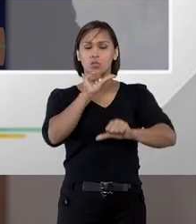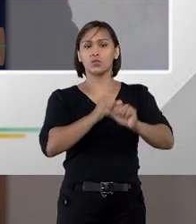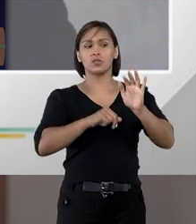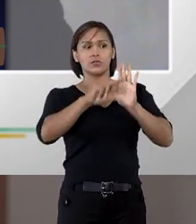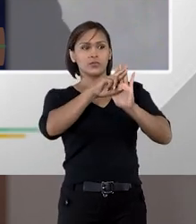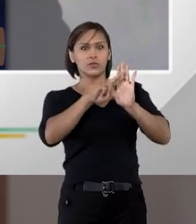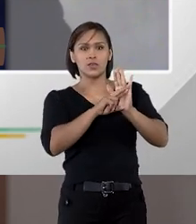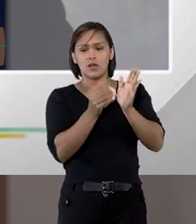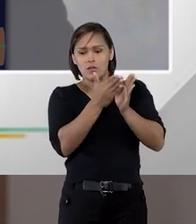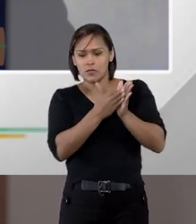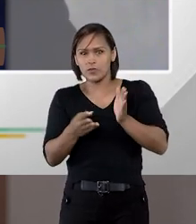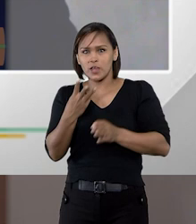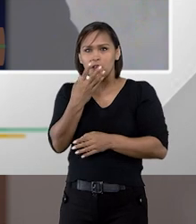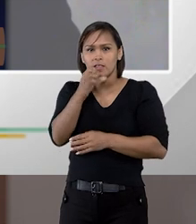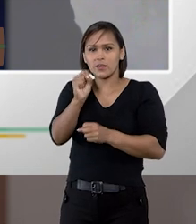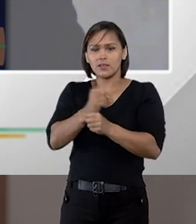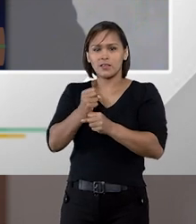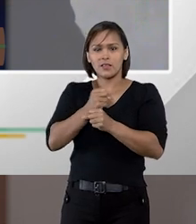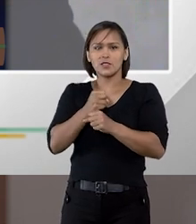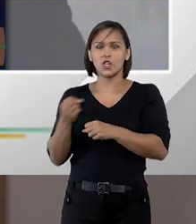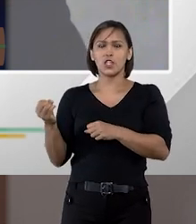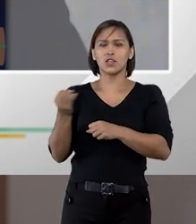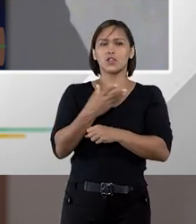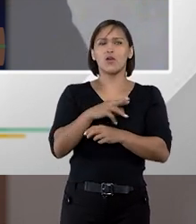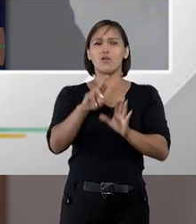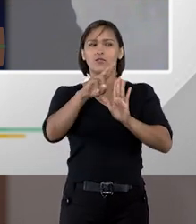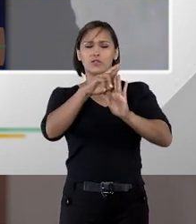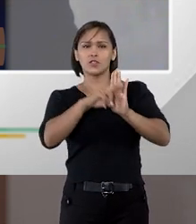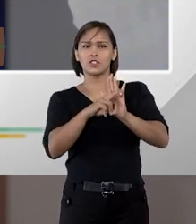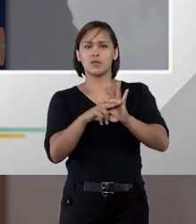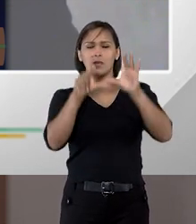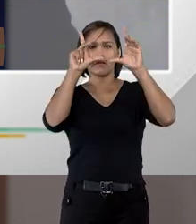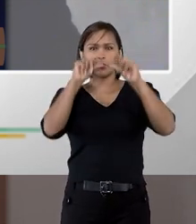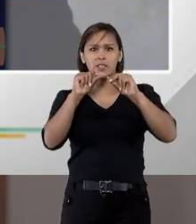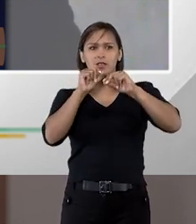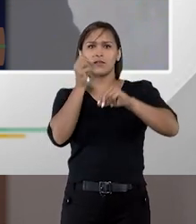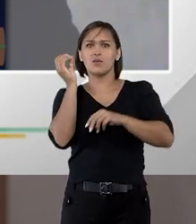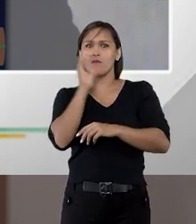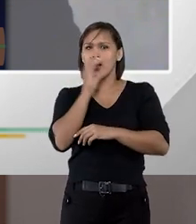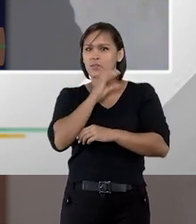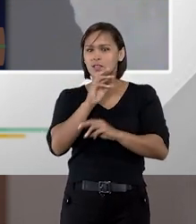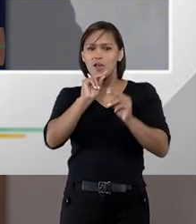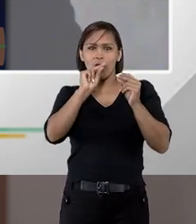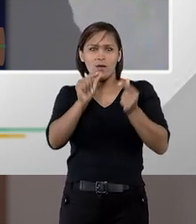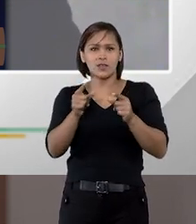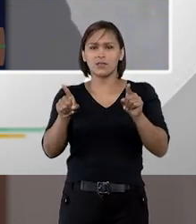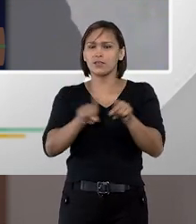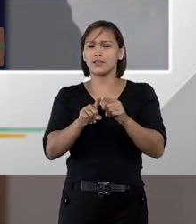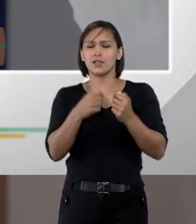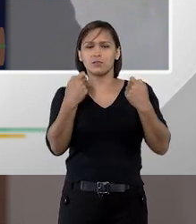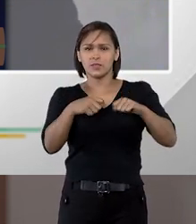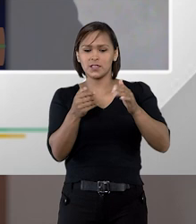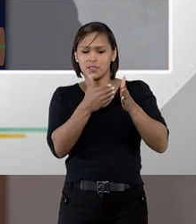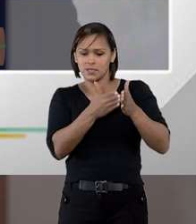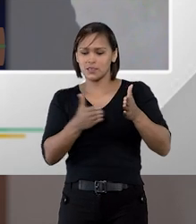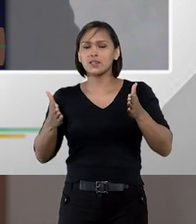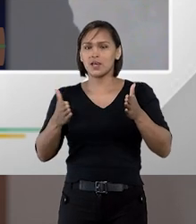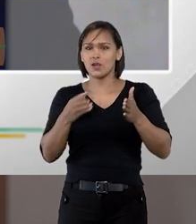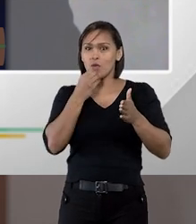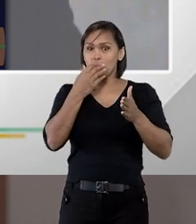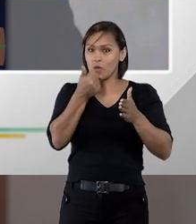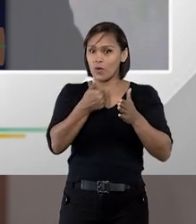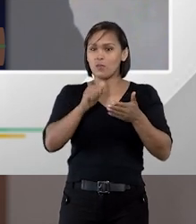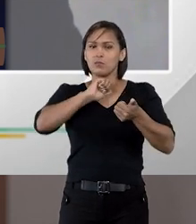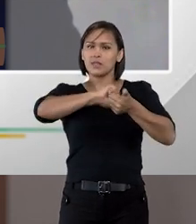um regime que foi aplicado durante quase 30 anos por um novo regime, não piscar de olhos, não estalar de dedos. Então você tem que ter um prazo